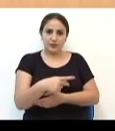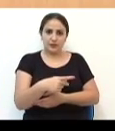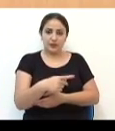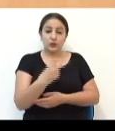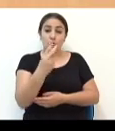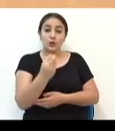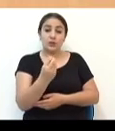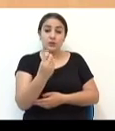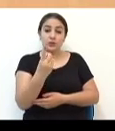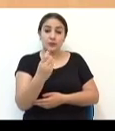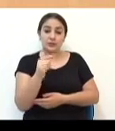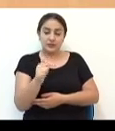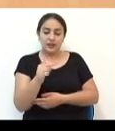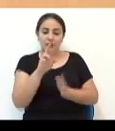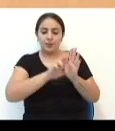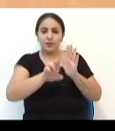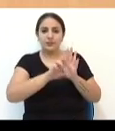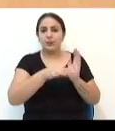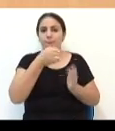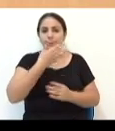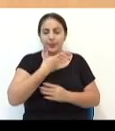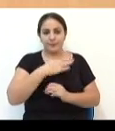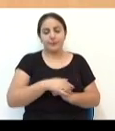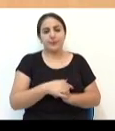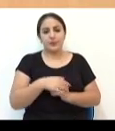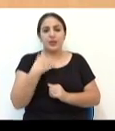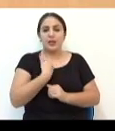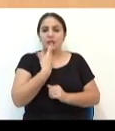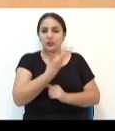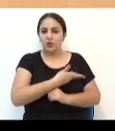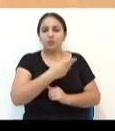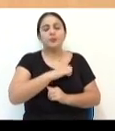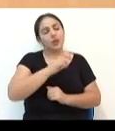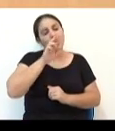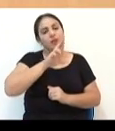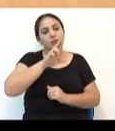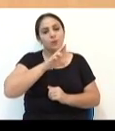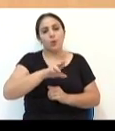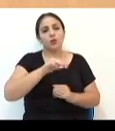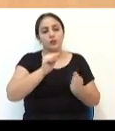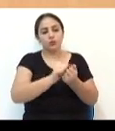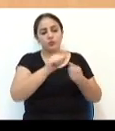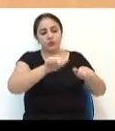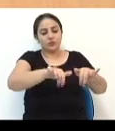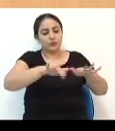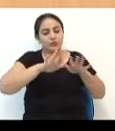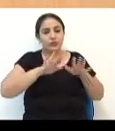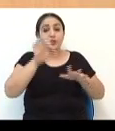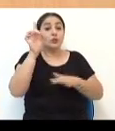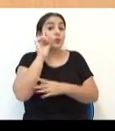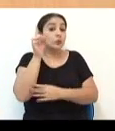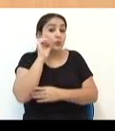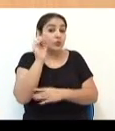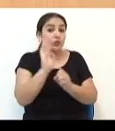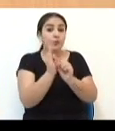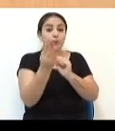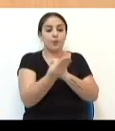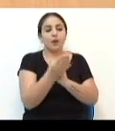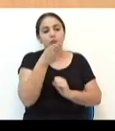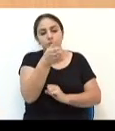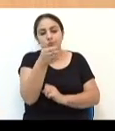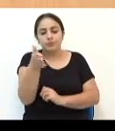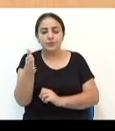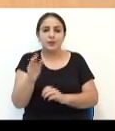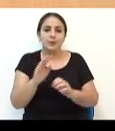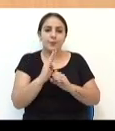ano que vem, em 2017, representá-los muito bem. E vão ter a minha resposta na tribuna, dia a dia, nos bairros